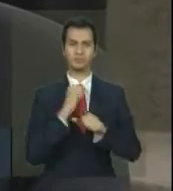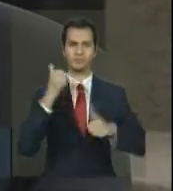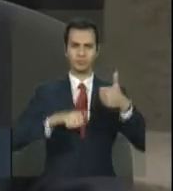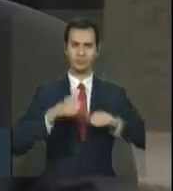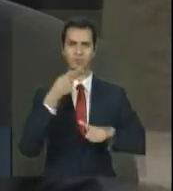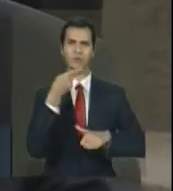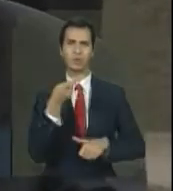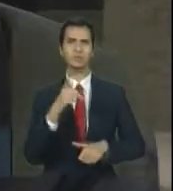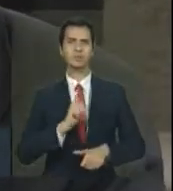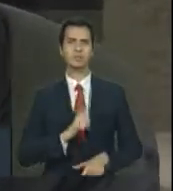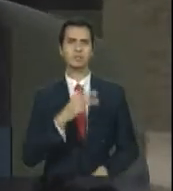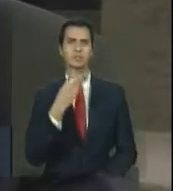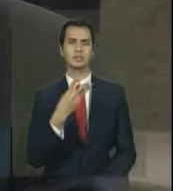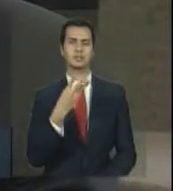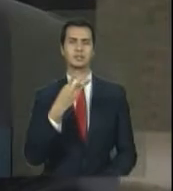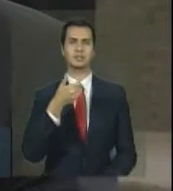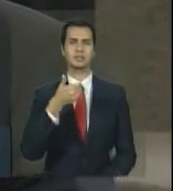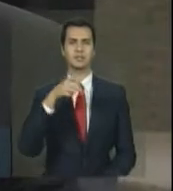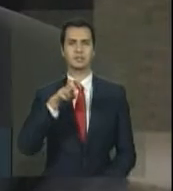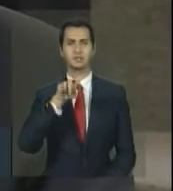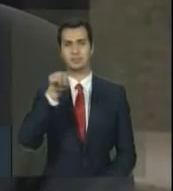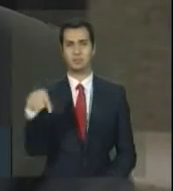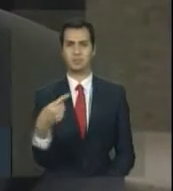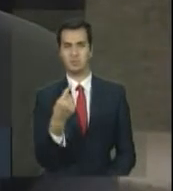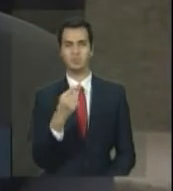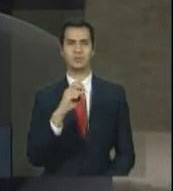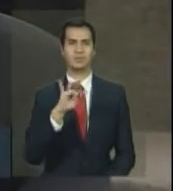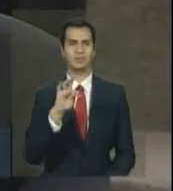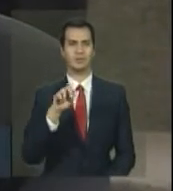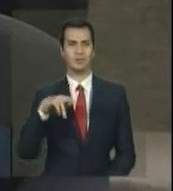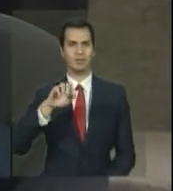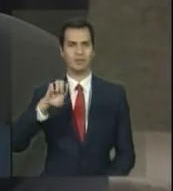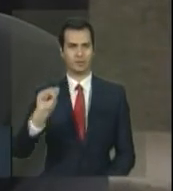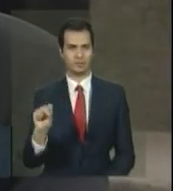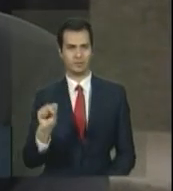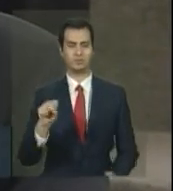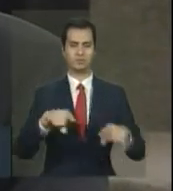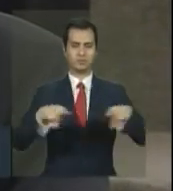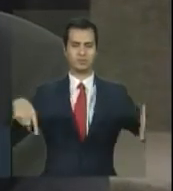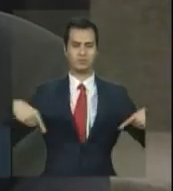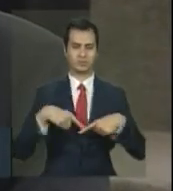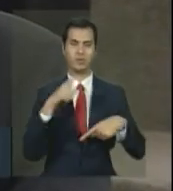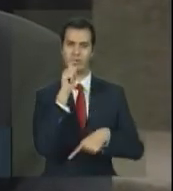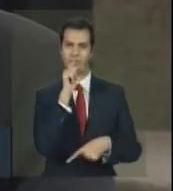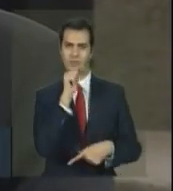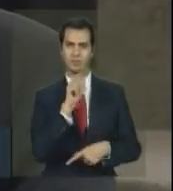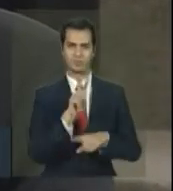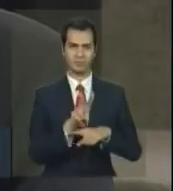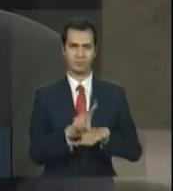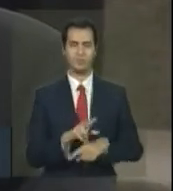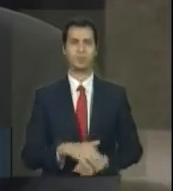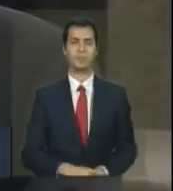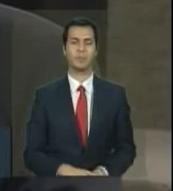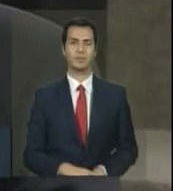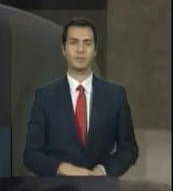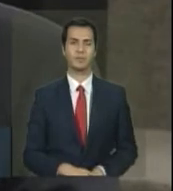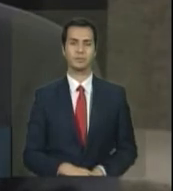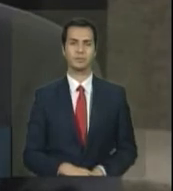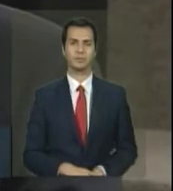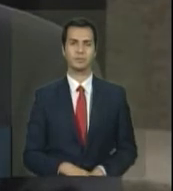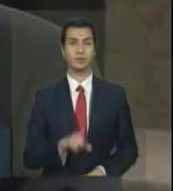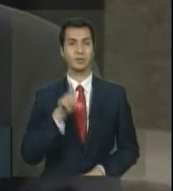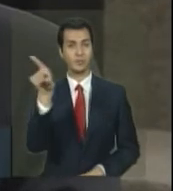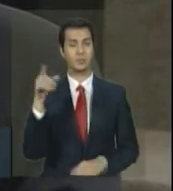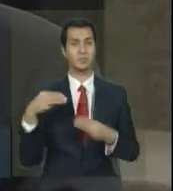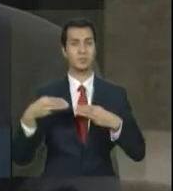cisternas, levando em conta o que está sendo construído, licitado. O Ministério da Integração Nacional recebeu